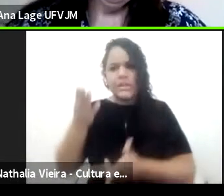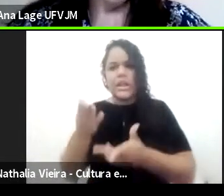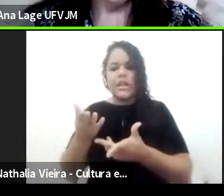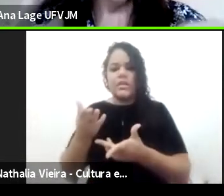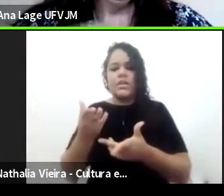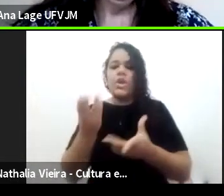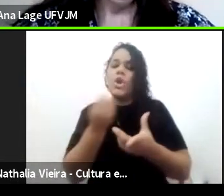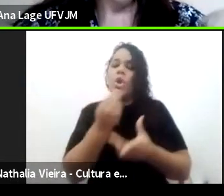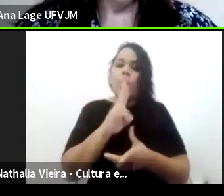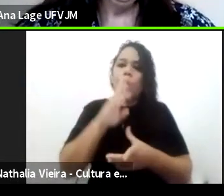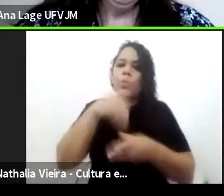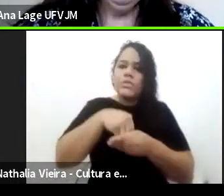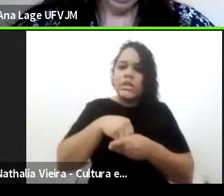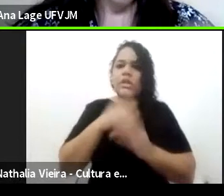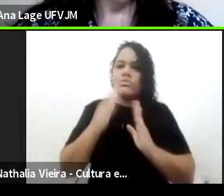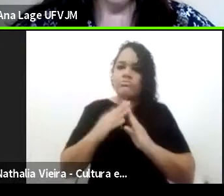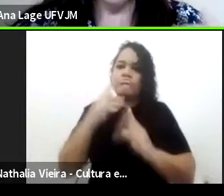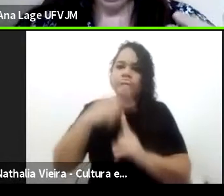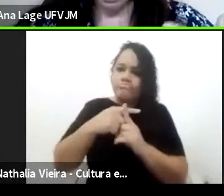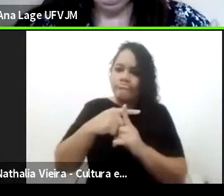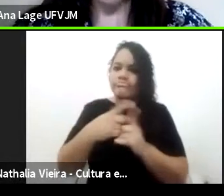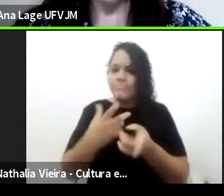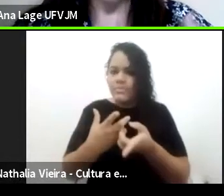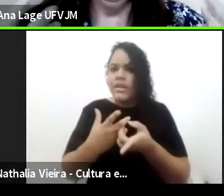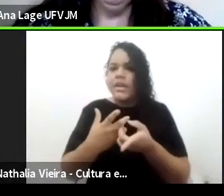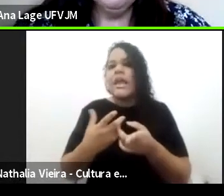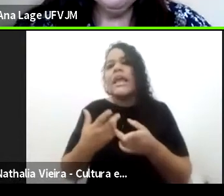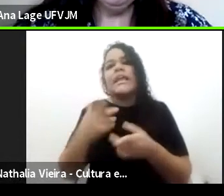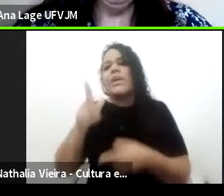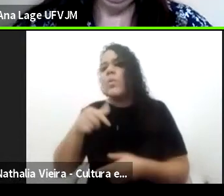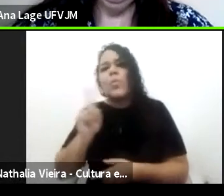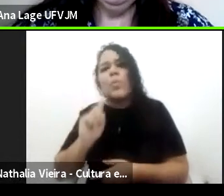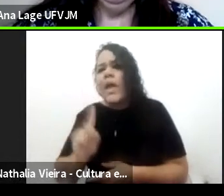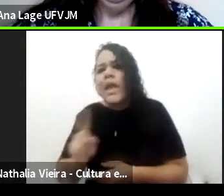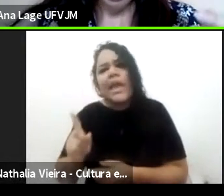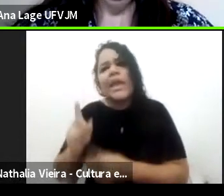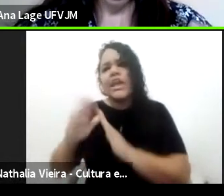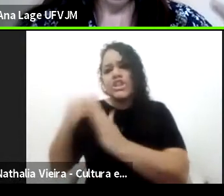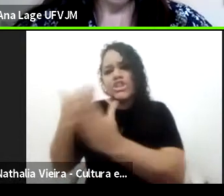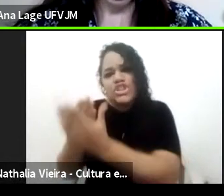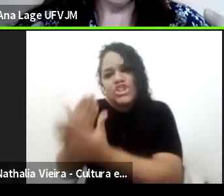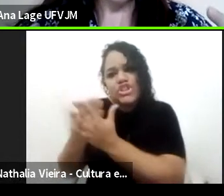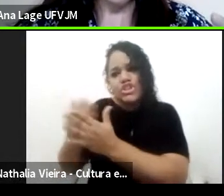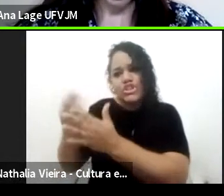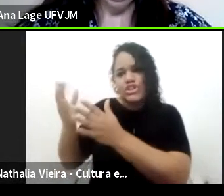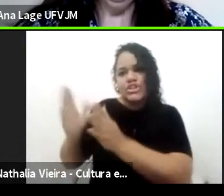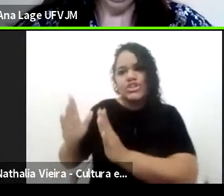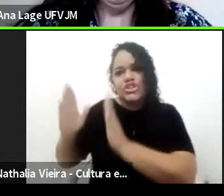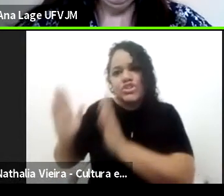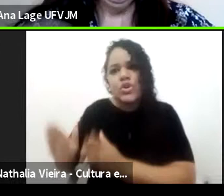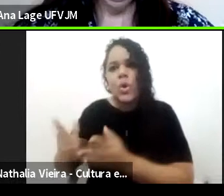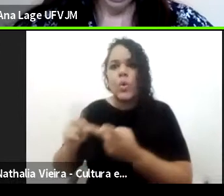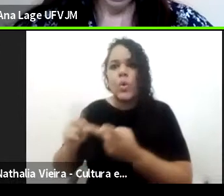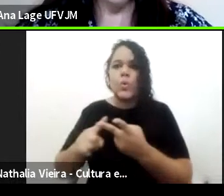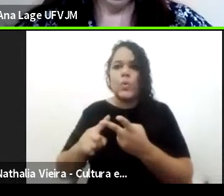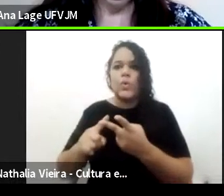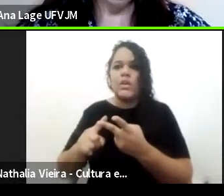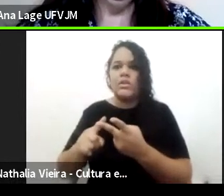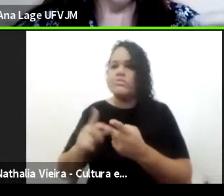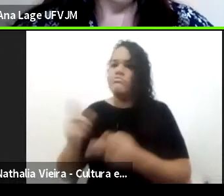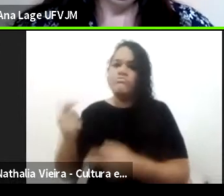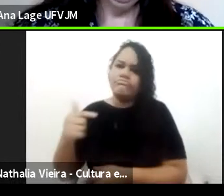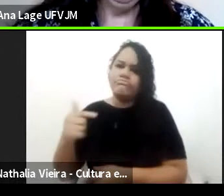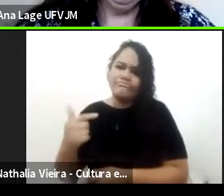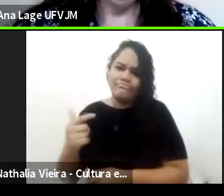não necessariamente seriam escolas ou colégios ou coisas assim, né? Então, a gente tem que pensar no sentido de uma